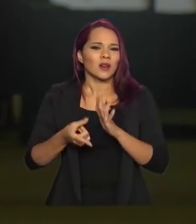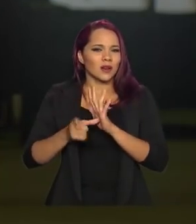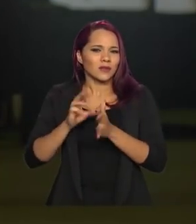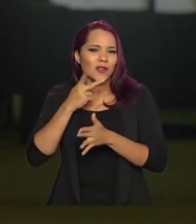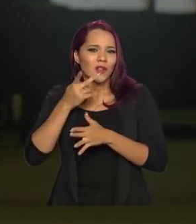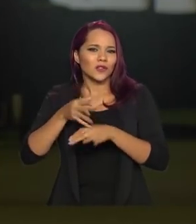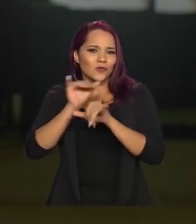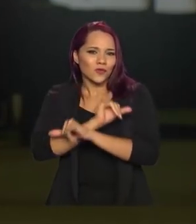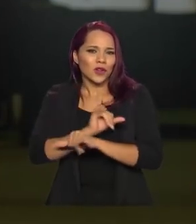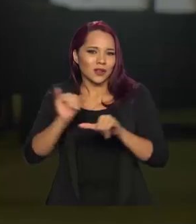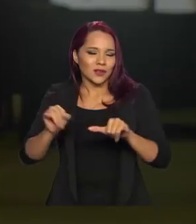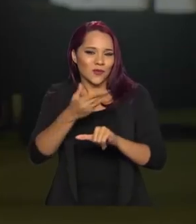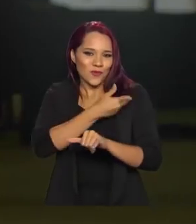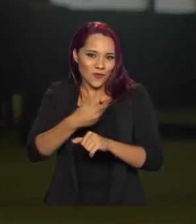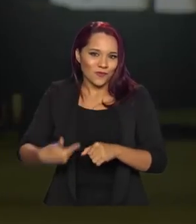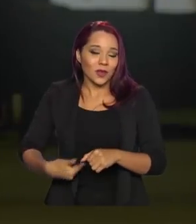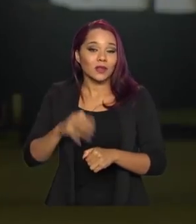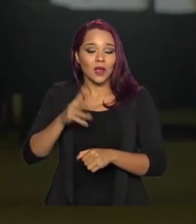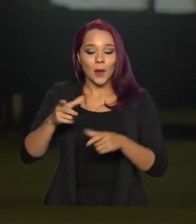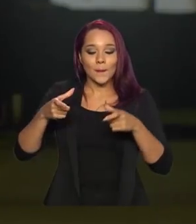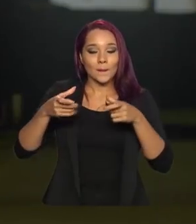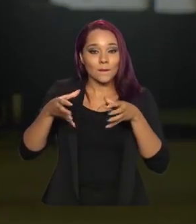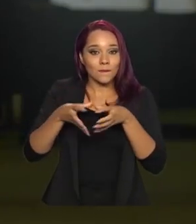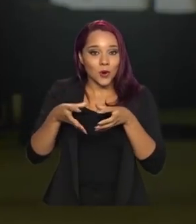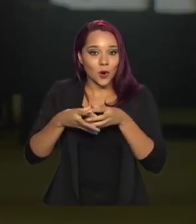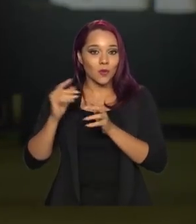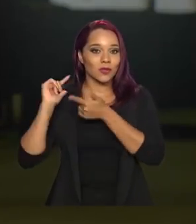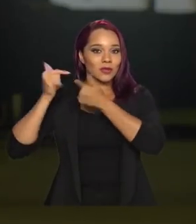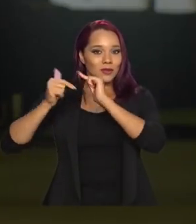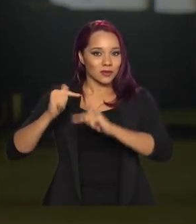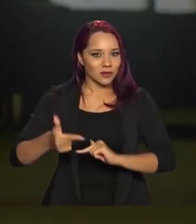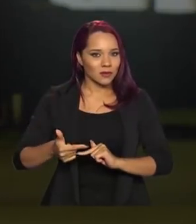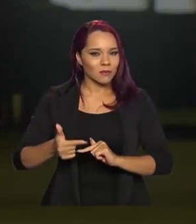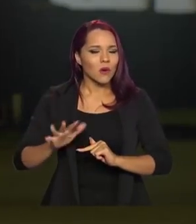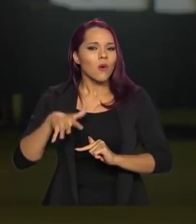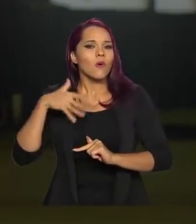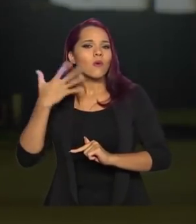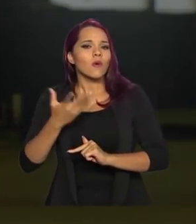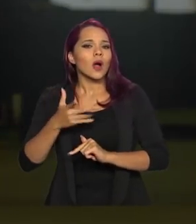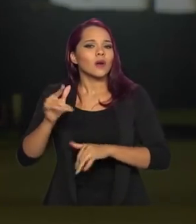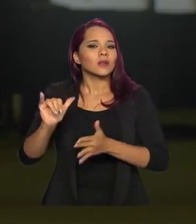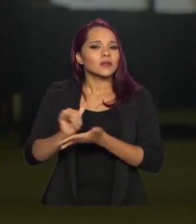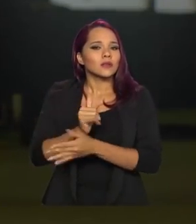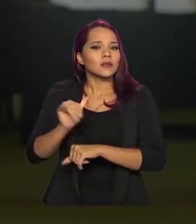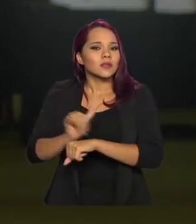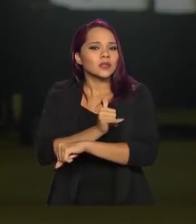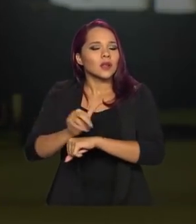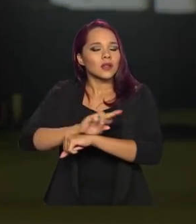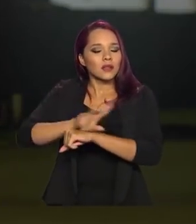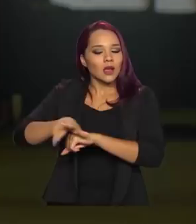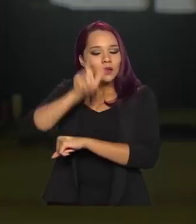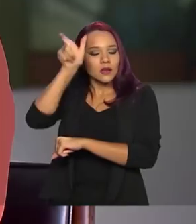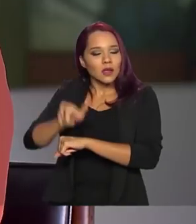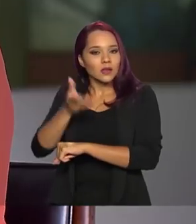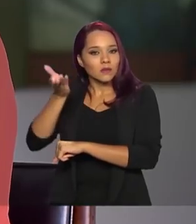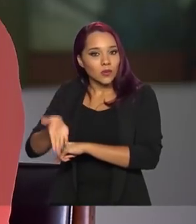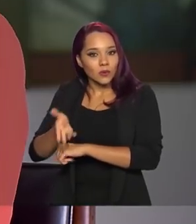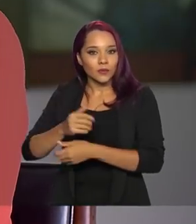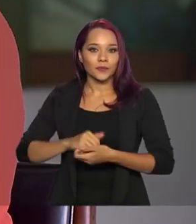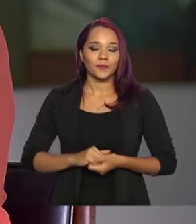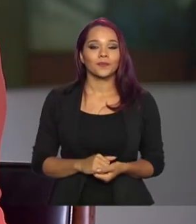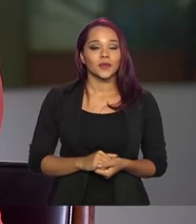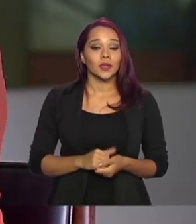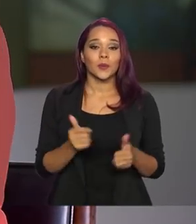divulgação do governo, são os povos tradicionais. Quais são as ações voltadas para esse público? Olha,